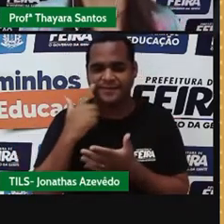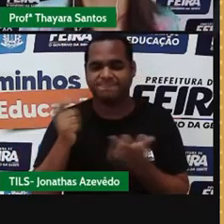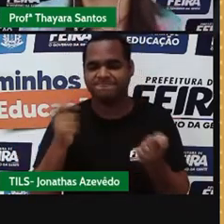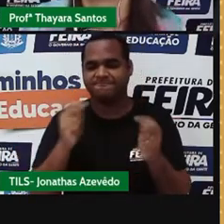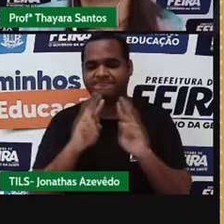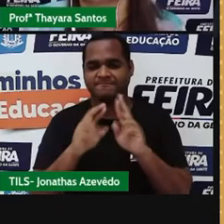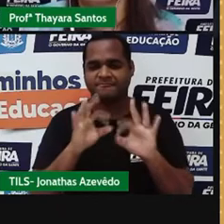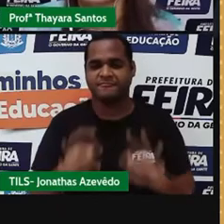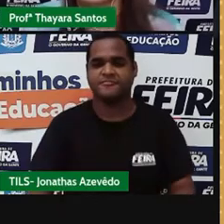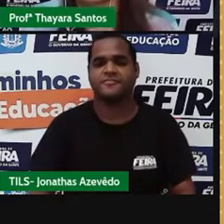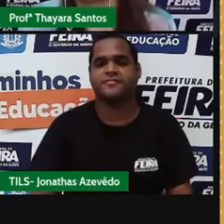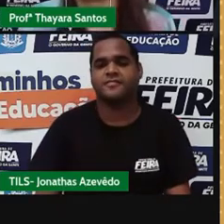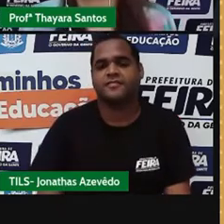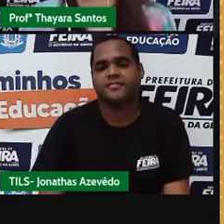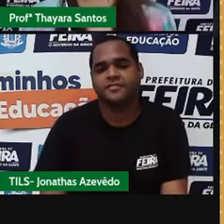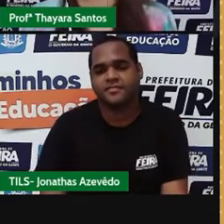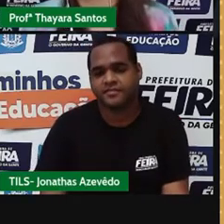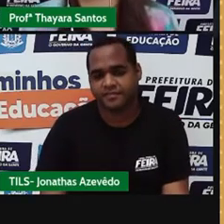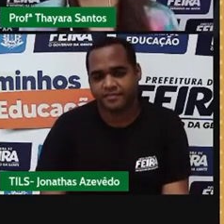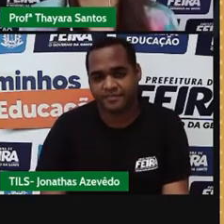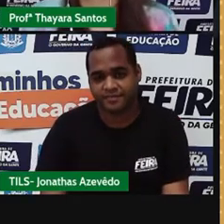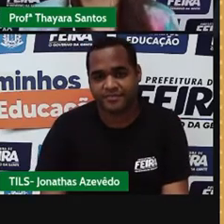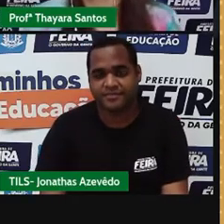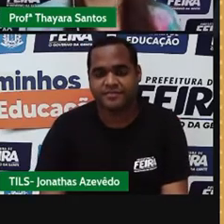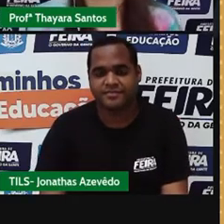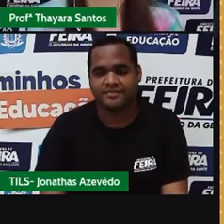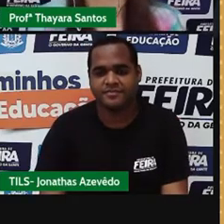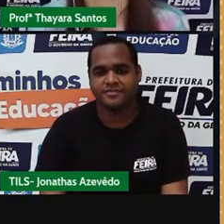lado. Vamos lá.